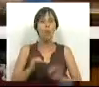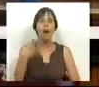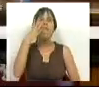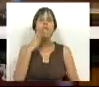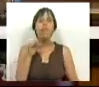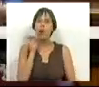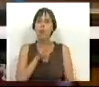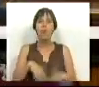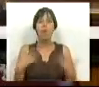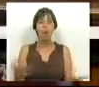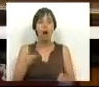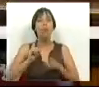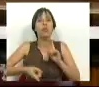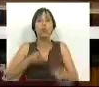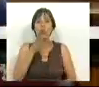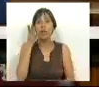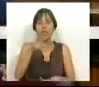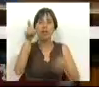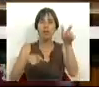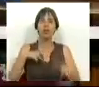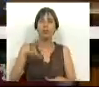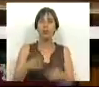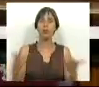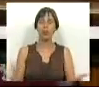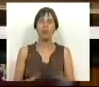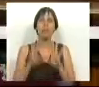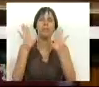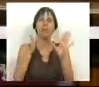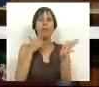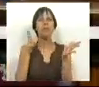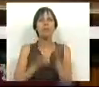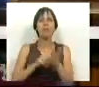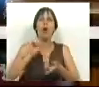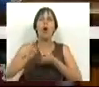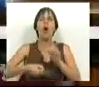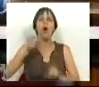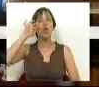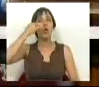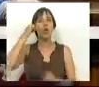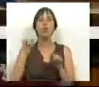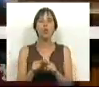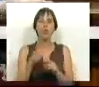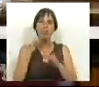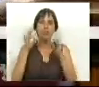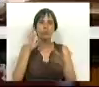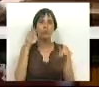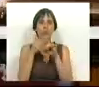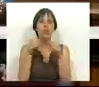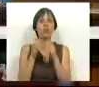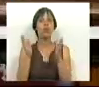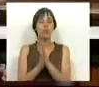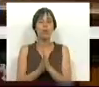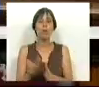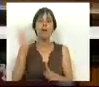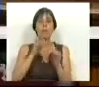nem vergonha nenhuma naquilo que diz aos portugueses. E, afinal, quais foram as consequências concretas de tudo isto?